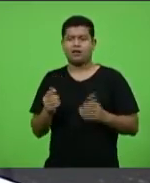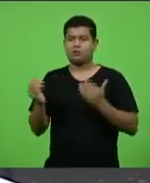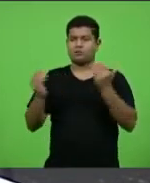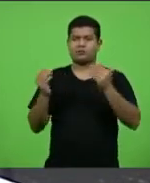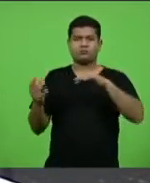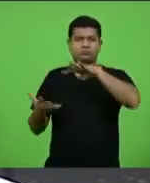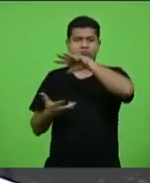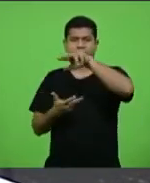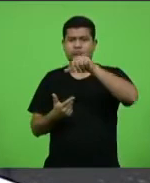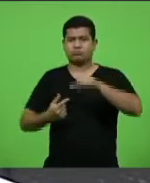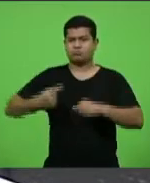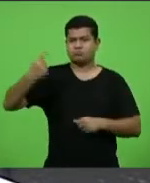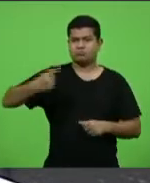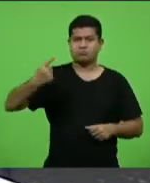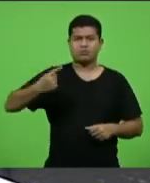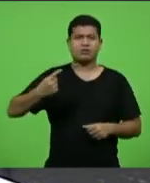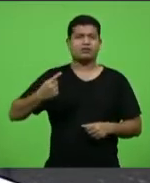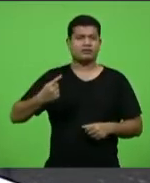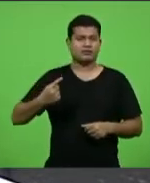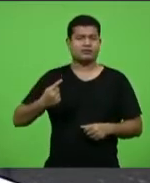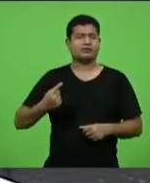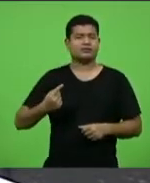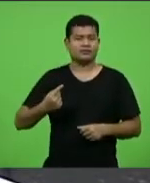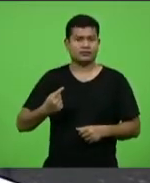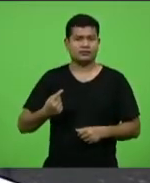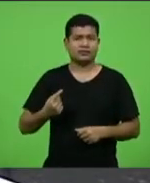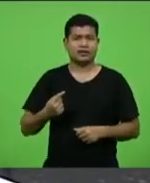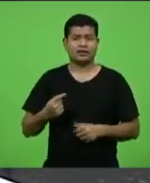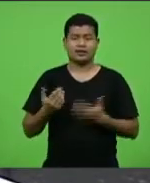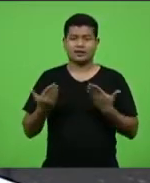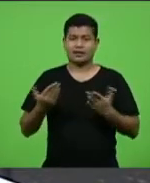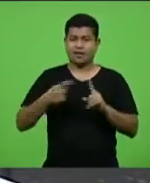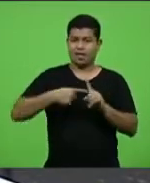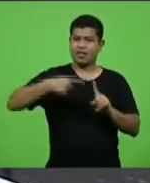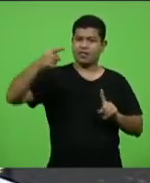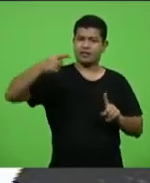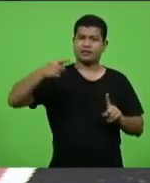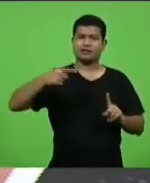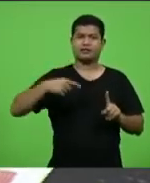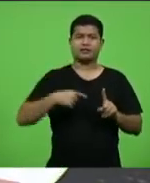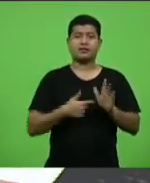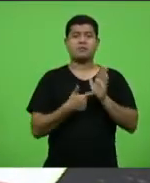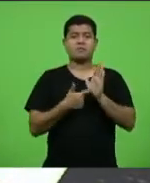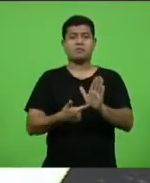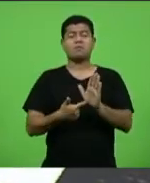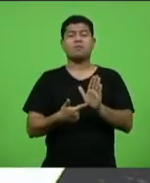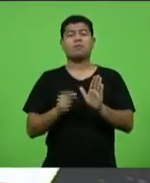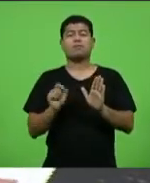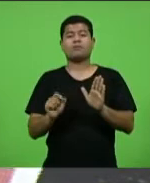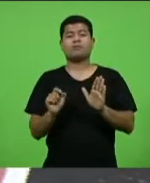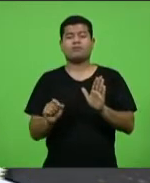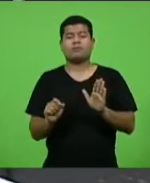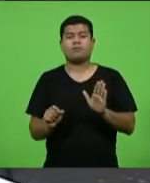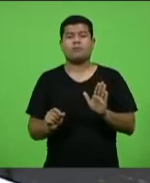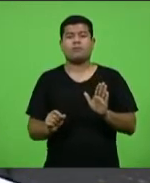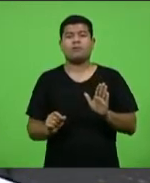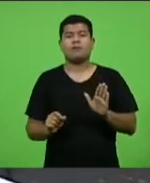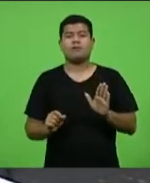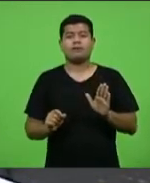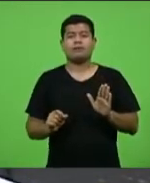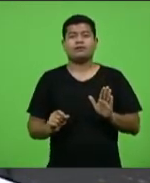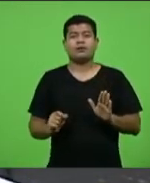e esse dado mostra a